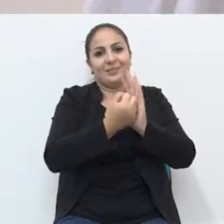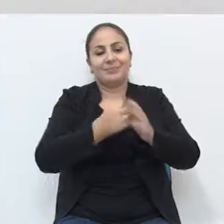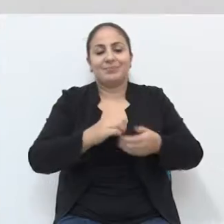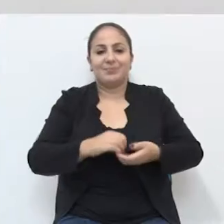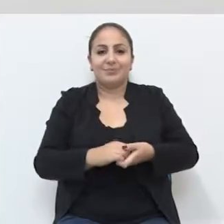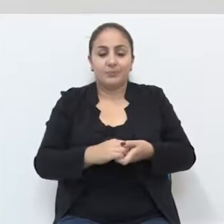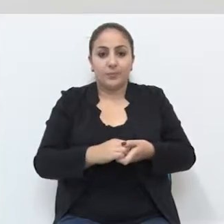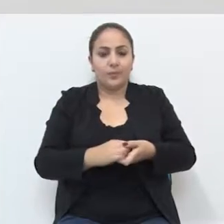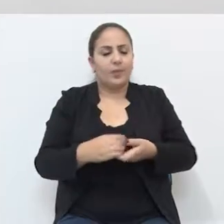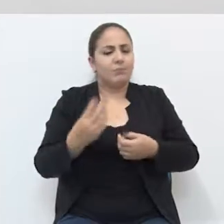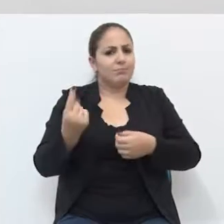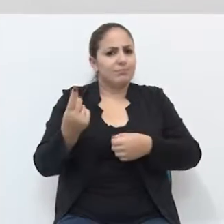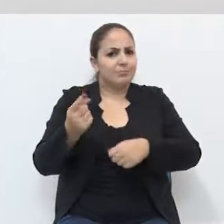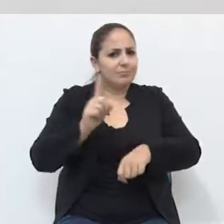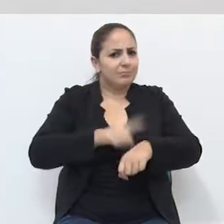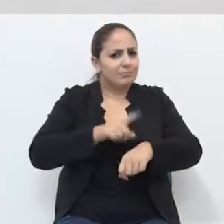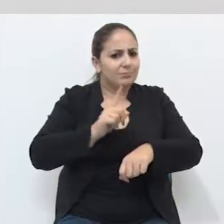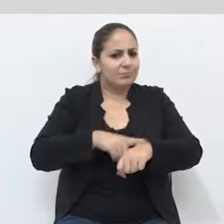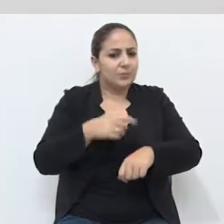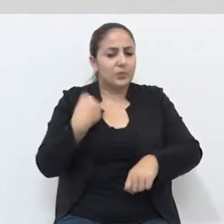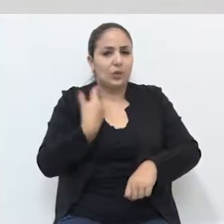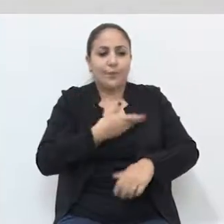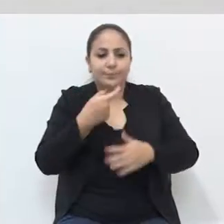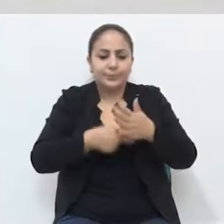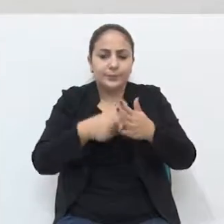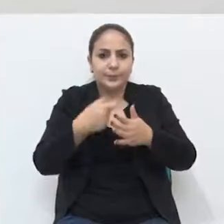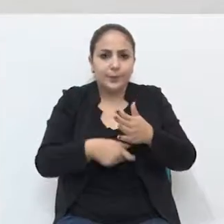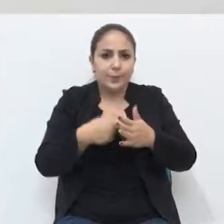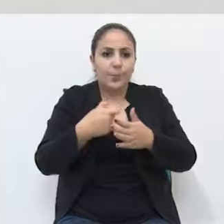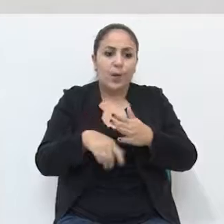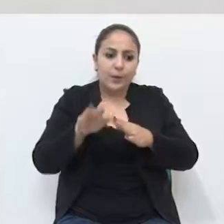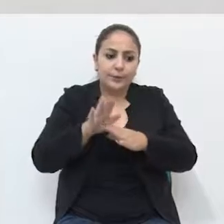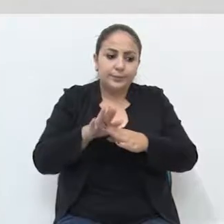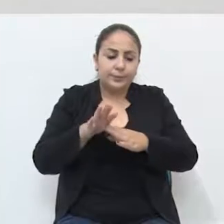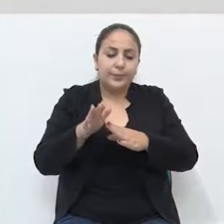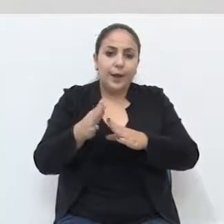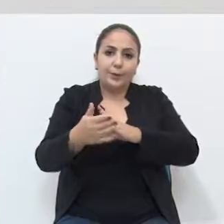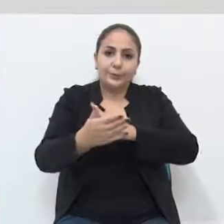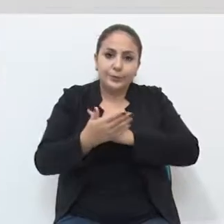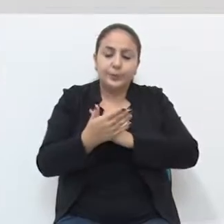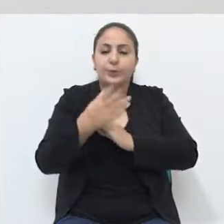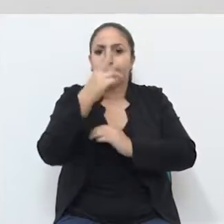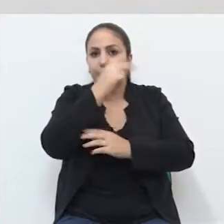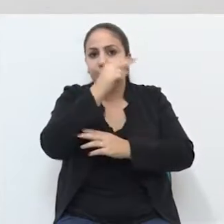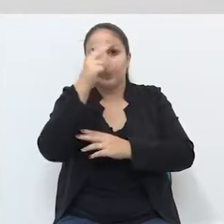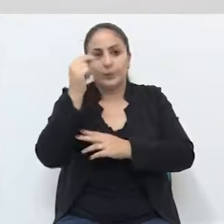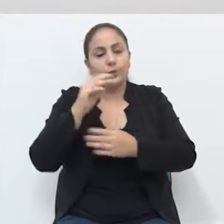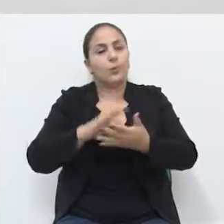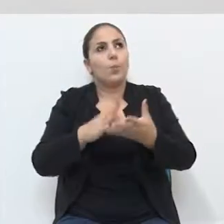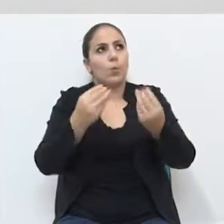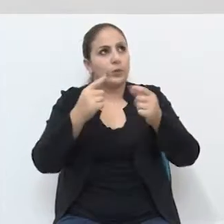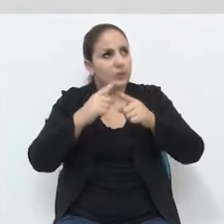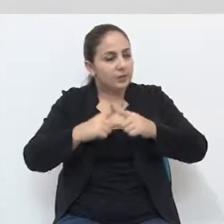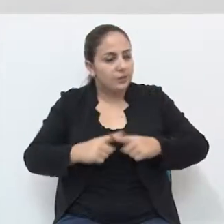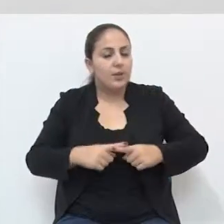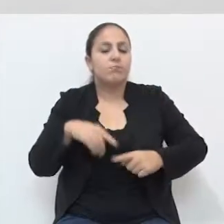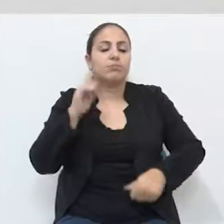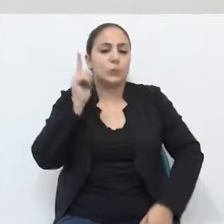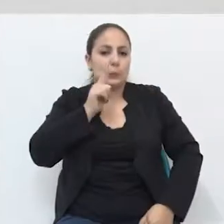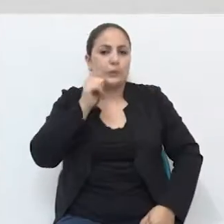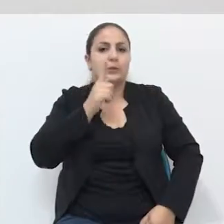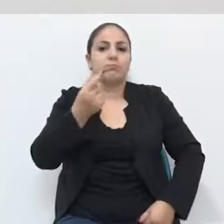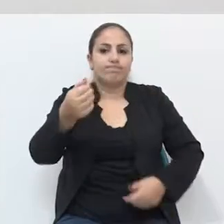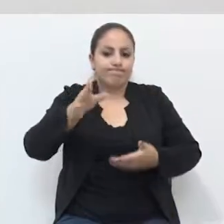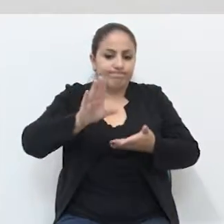projeto. Há muito tempo eu tento também esse auxílio com a prefeitura. A prefeitura, graças a Deus, já conseguiu várias